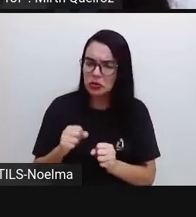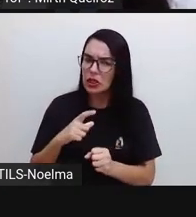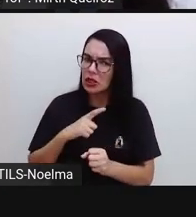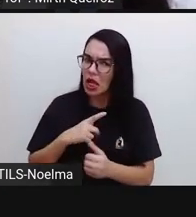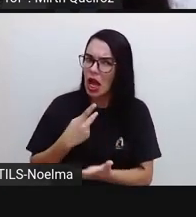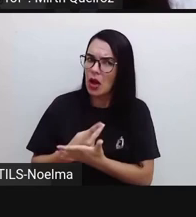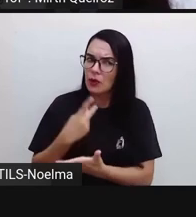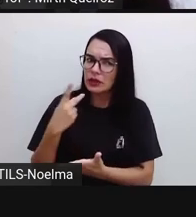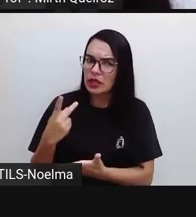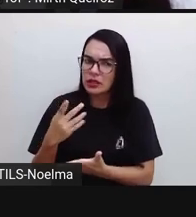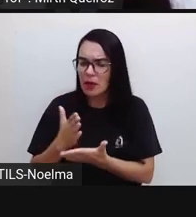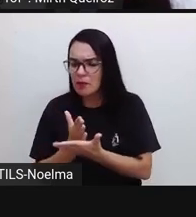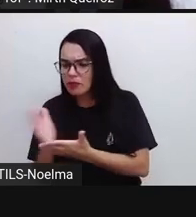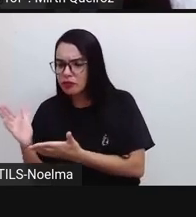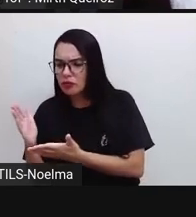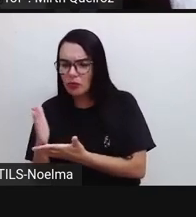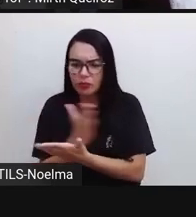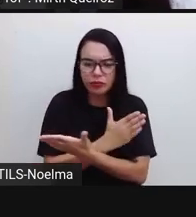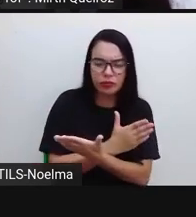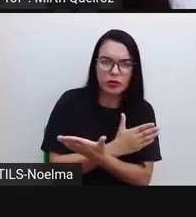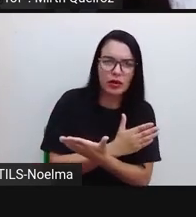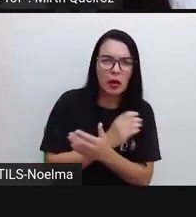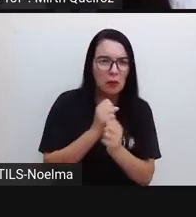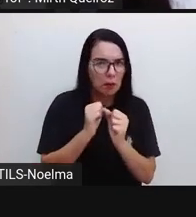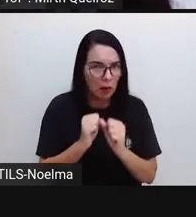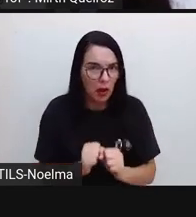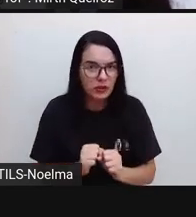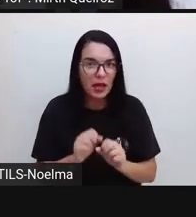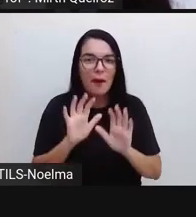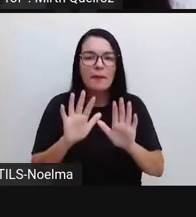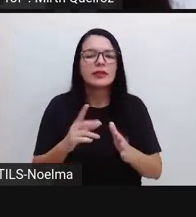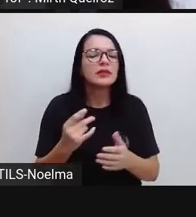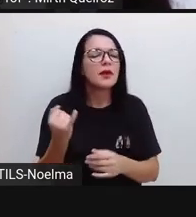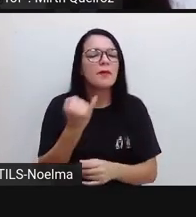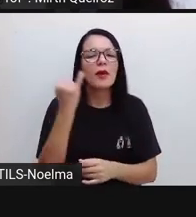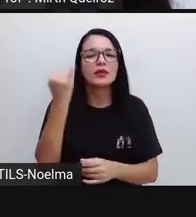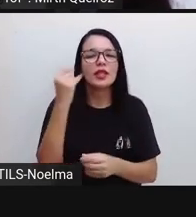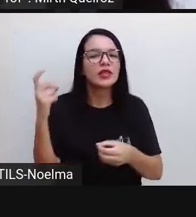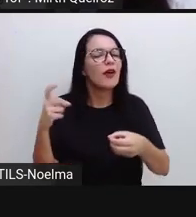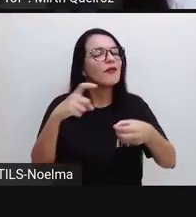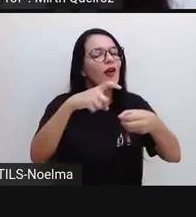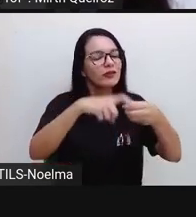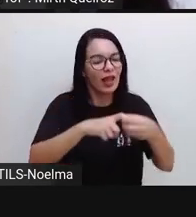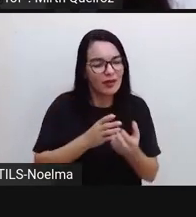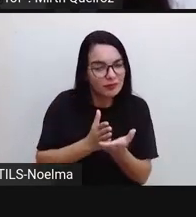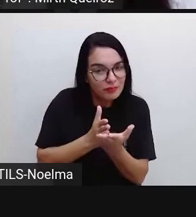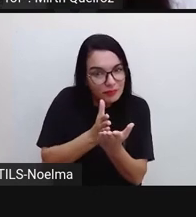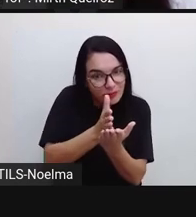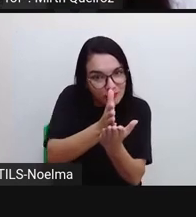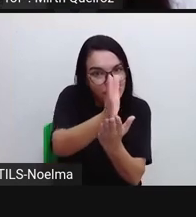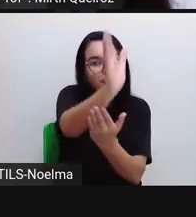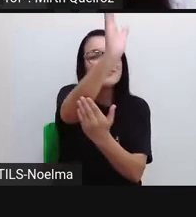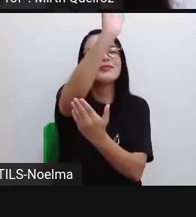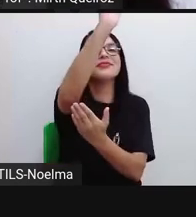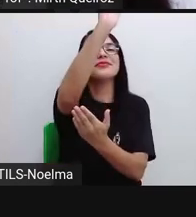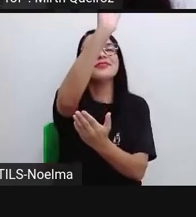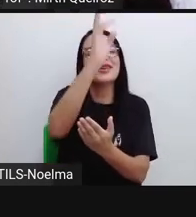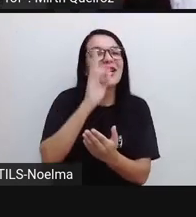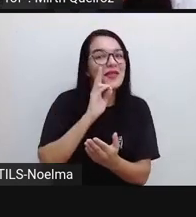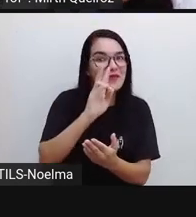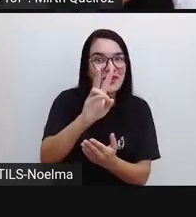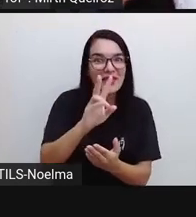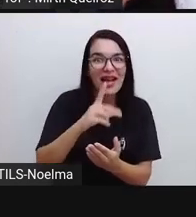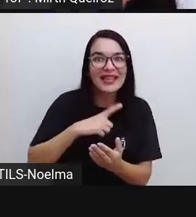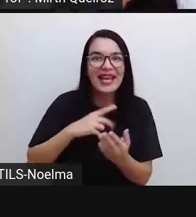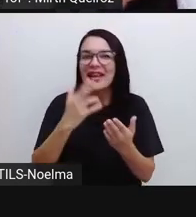desvios e falhas, atalhos. O importante é retomar a trilha e seguir adiante. E aí,